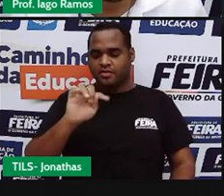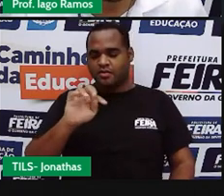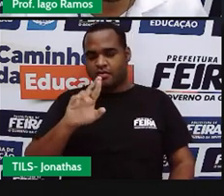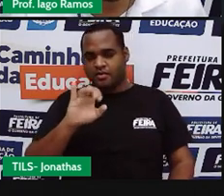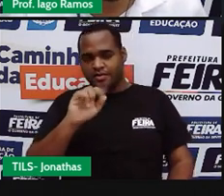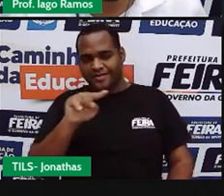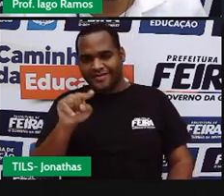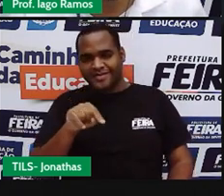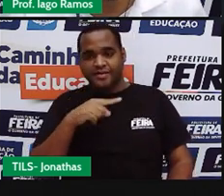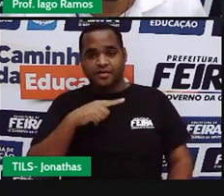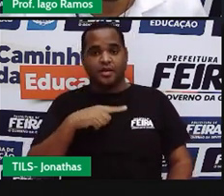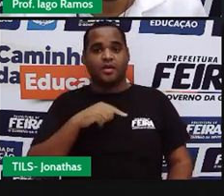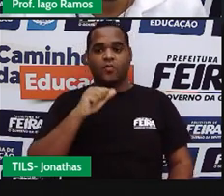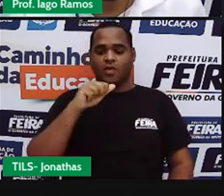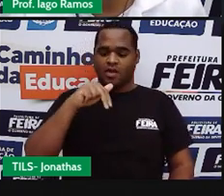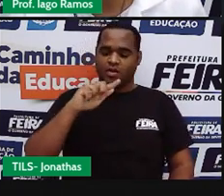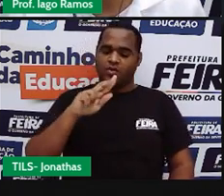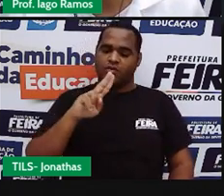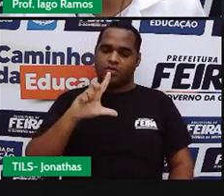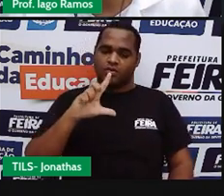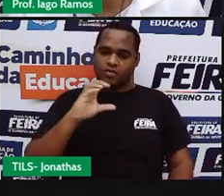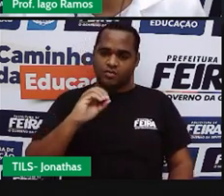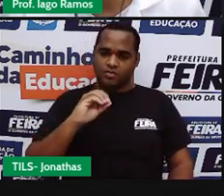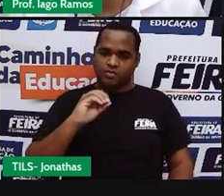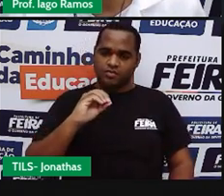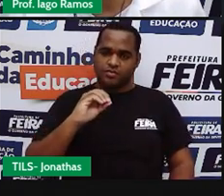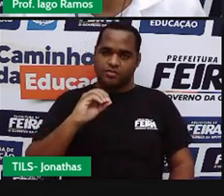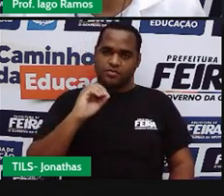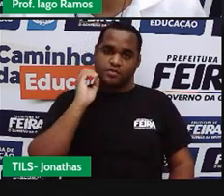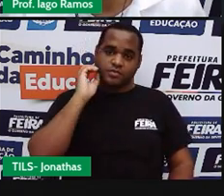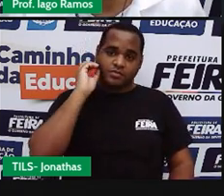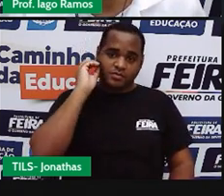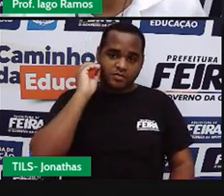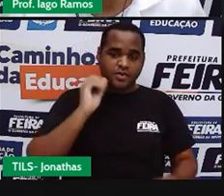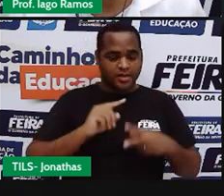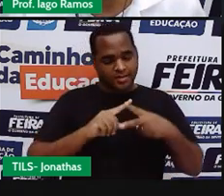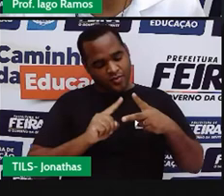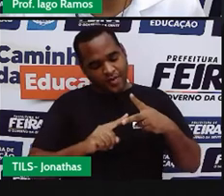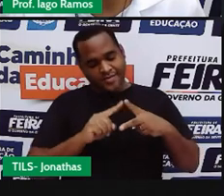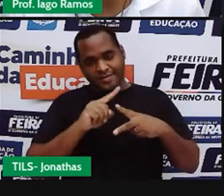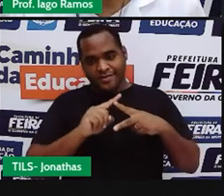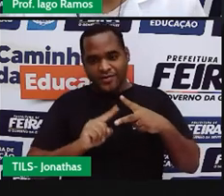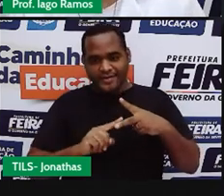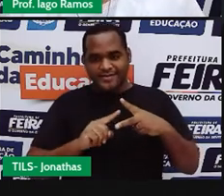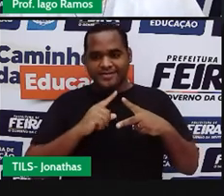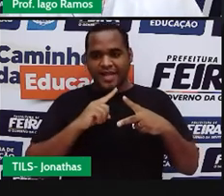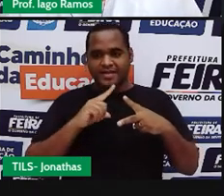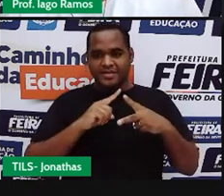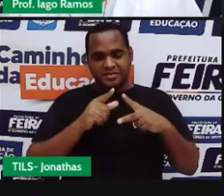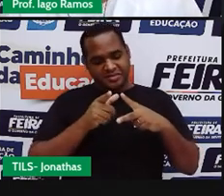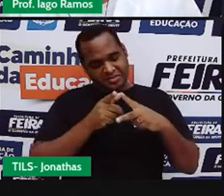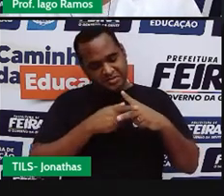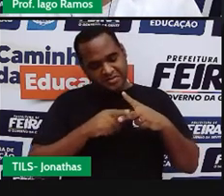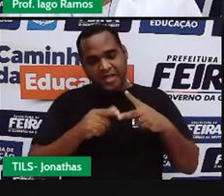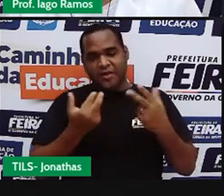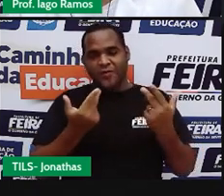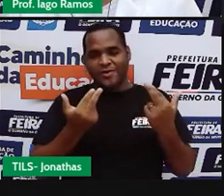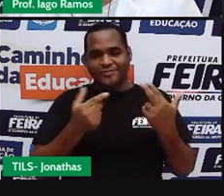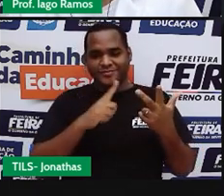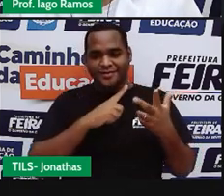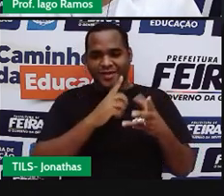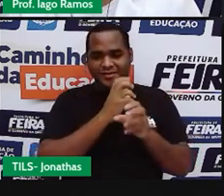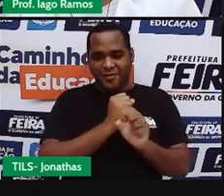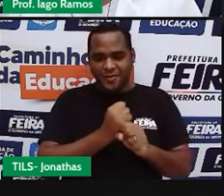por dentro de um ângulo e vai dividir esse ângulo em dois pedaços iguais.